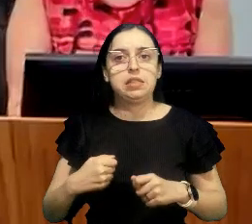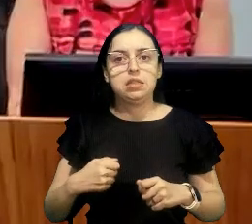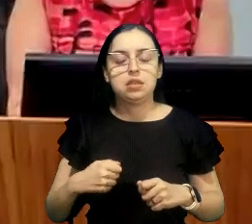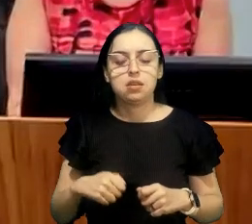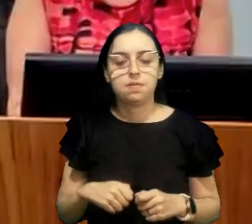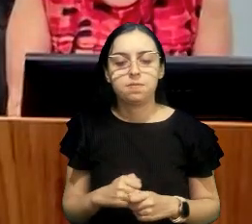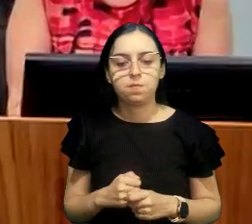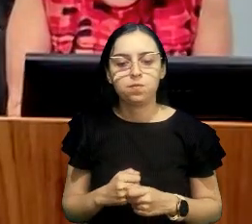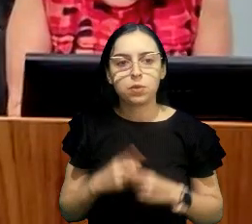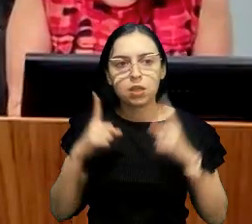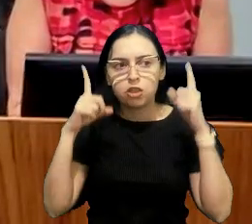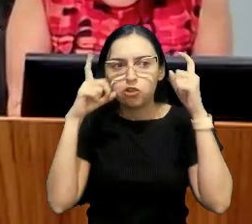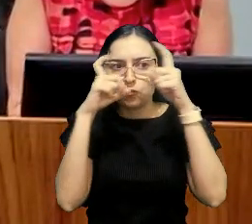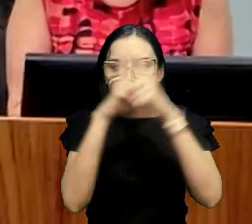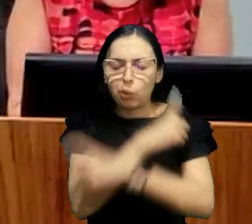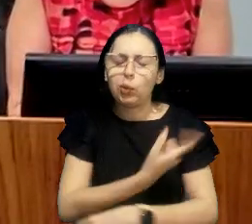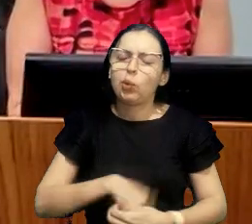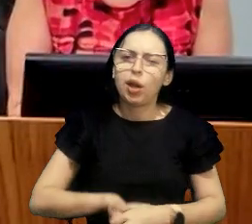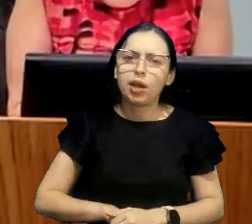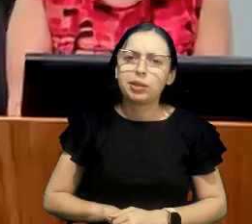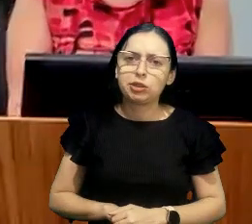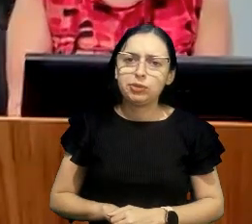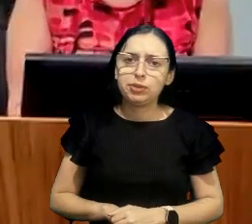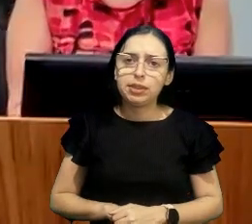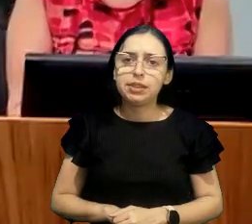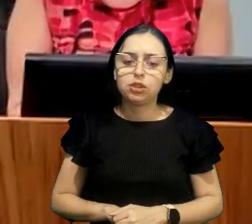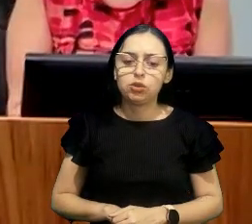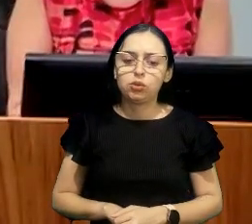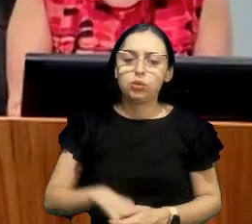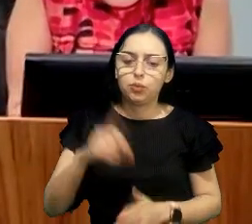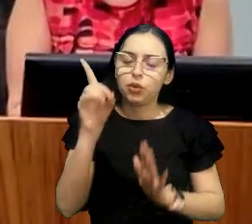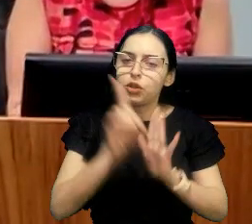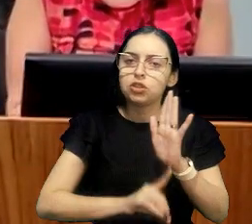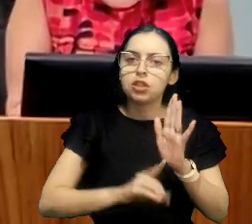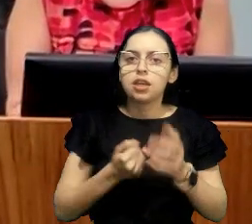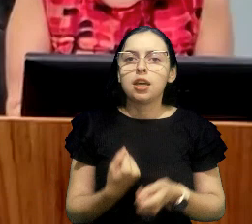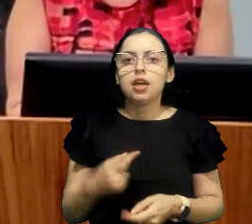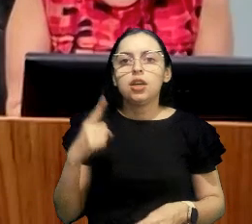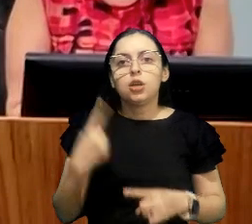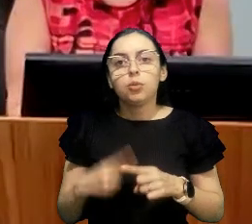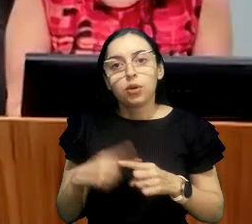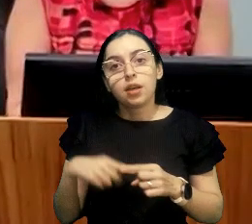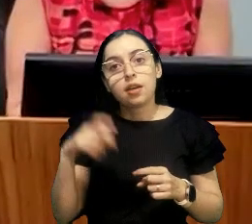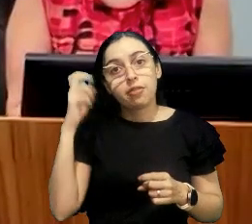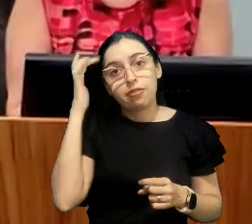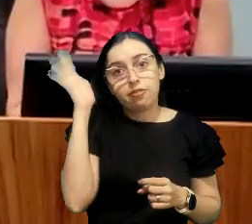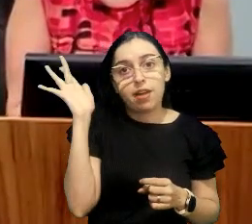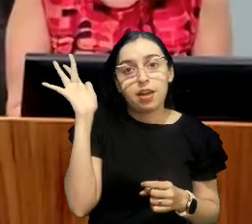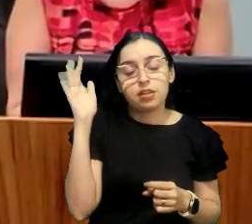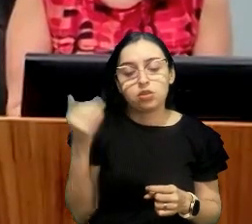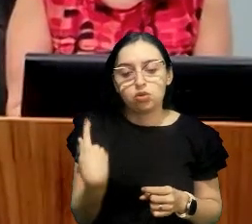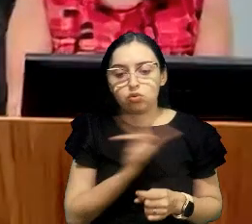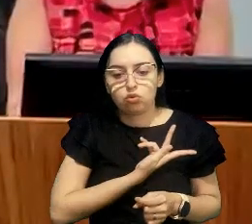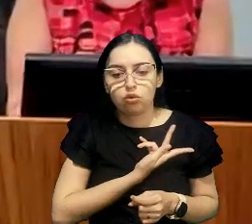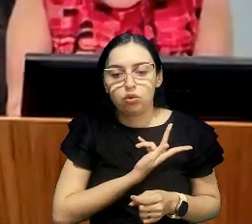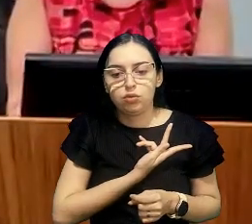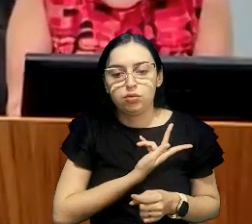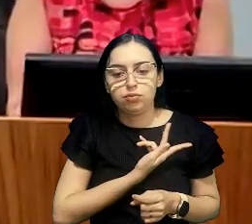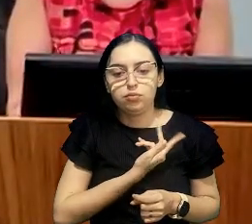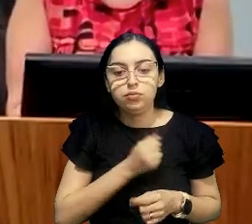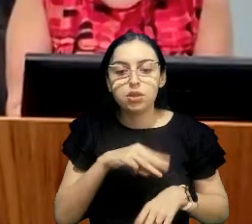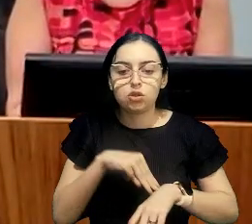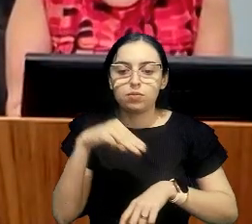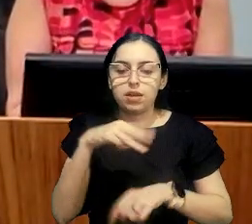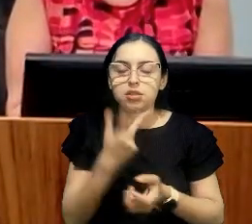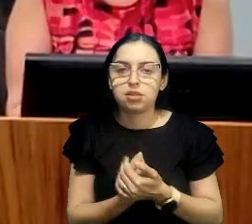desafiador e é para o direito mesmo, porque é fácil a gente como magistrado